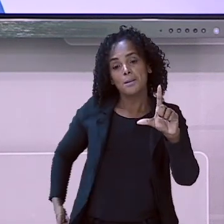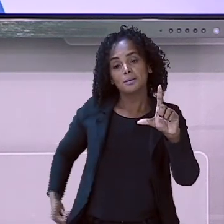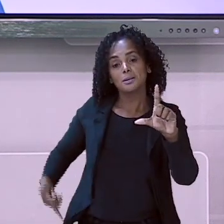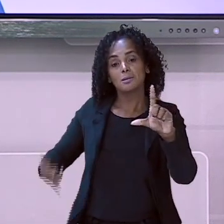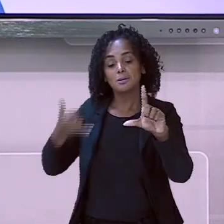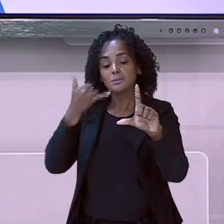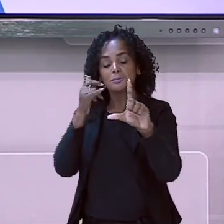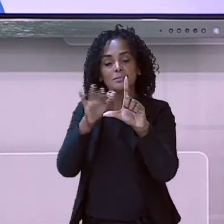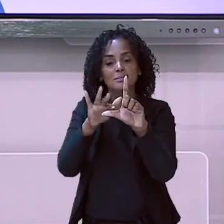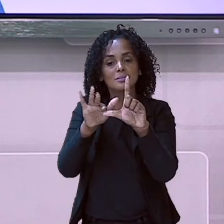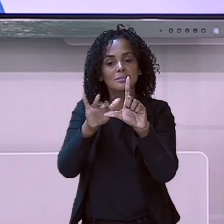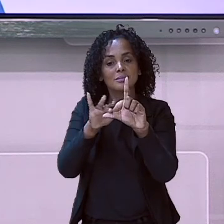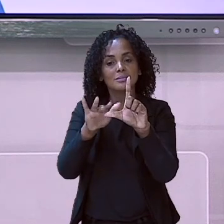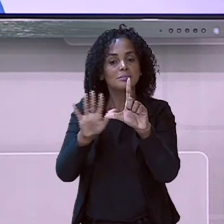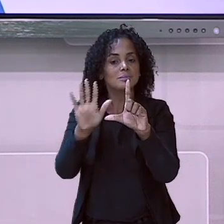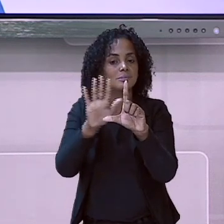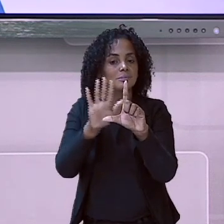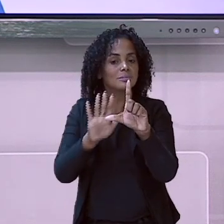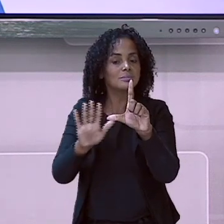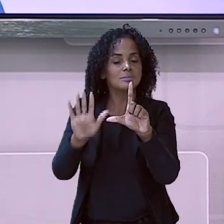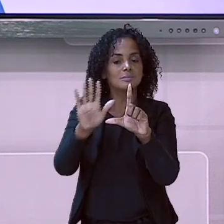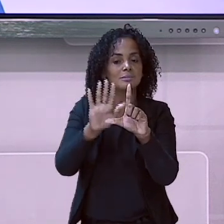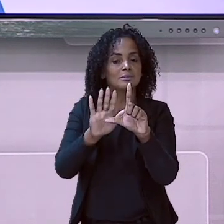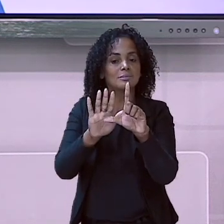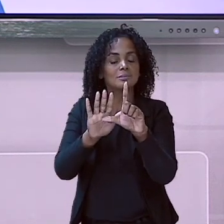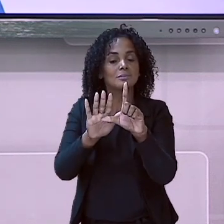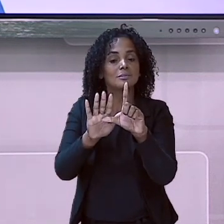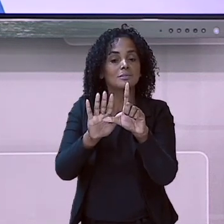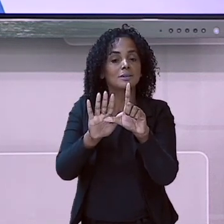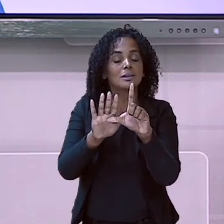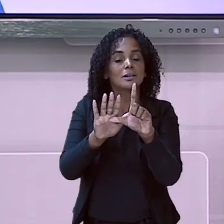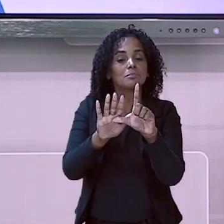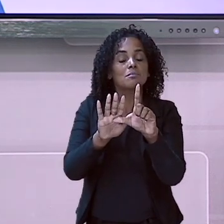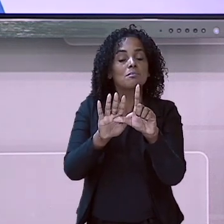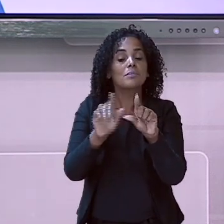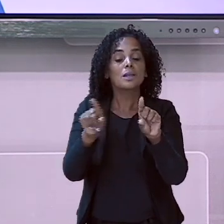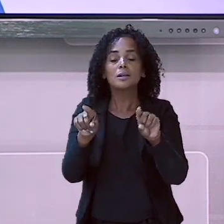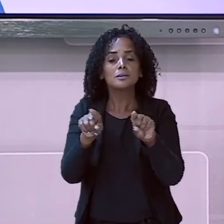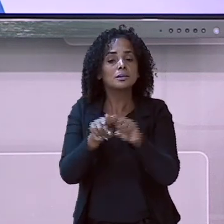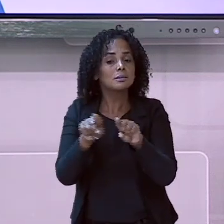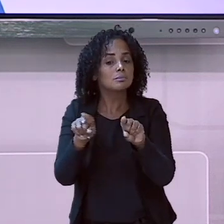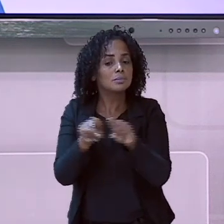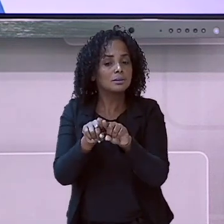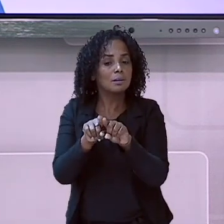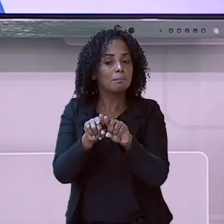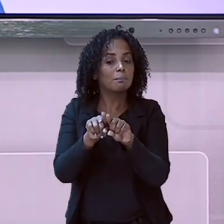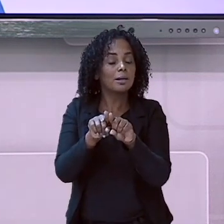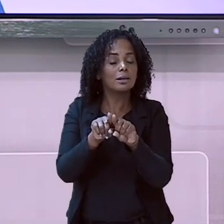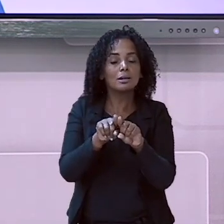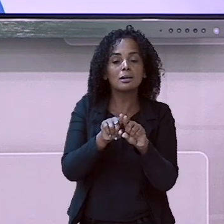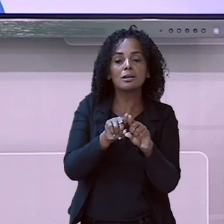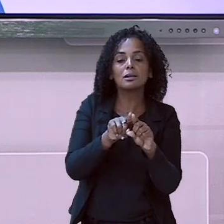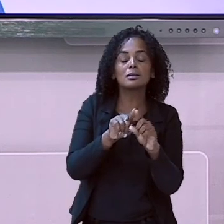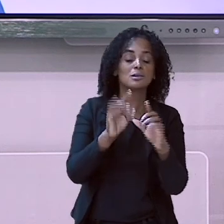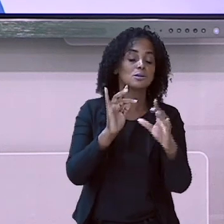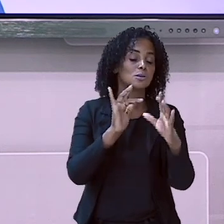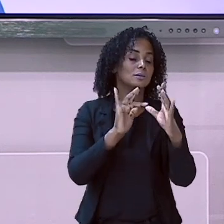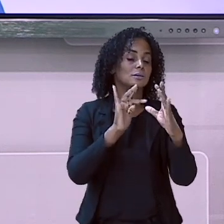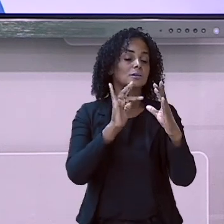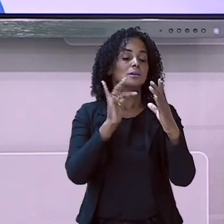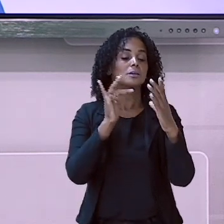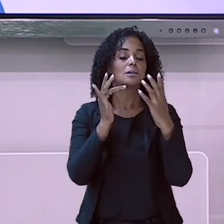câmera do seu celular para a imagem que aparece no canto da tela. Você será direcionado para a plataforma. E tem também as nossas redes